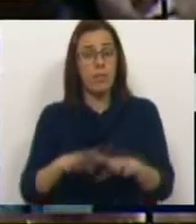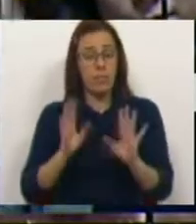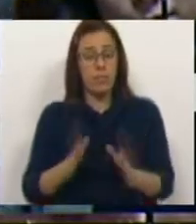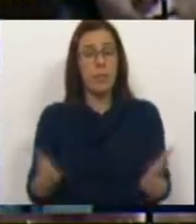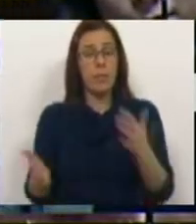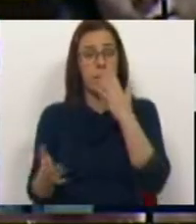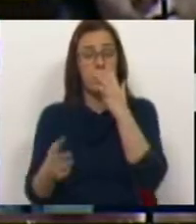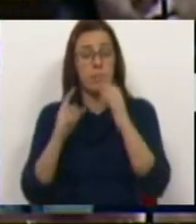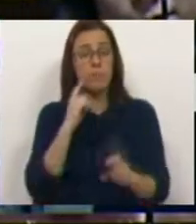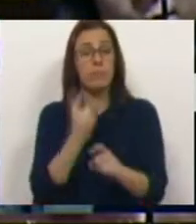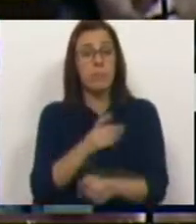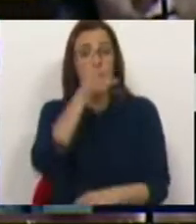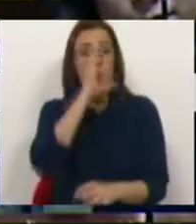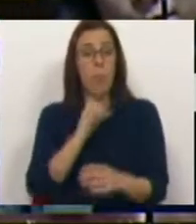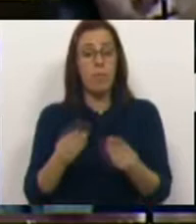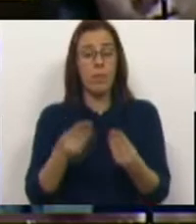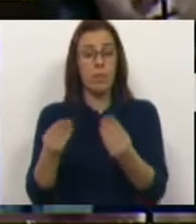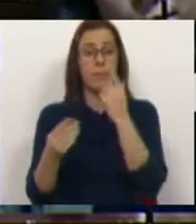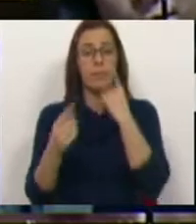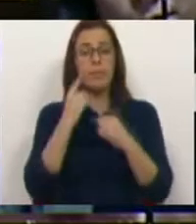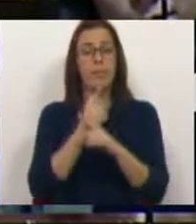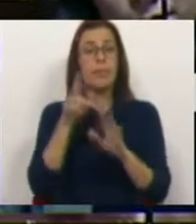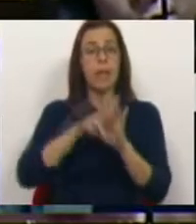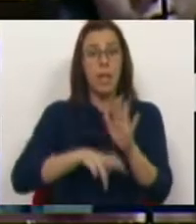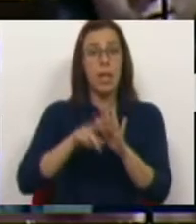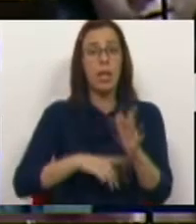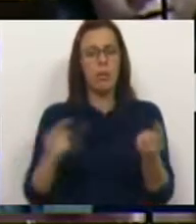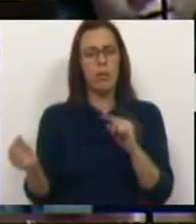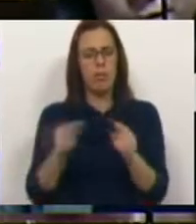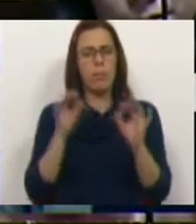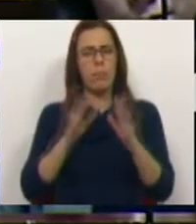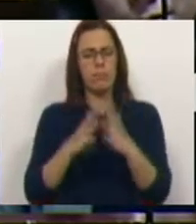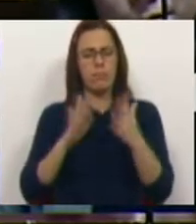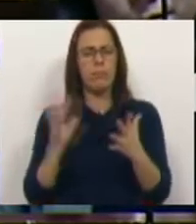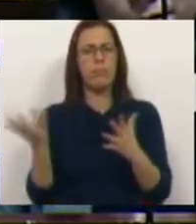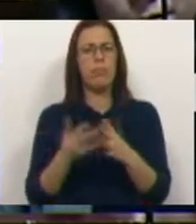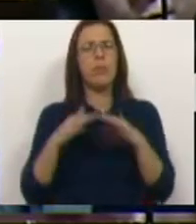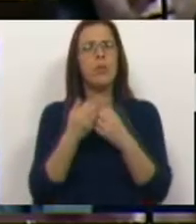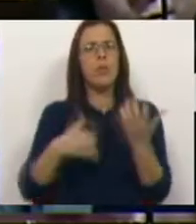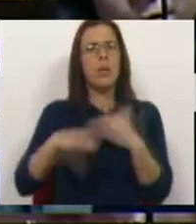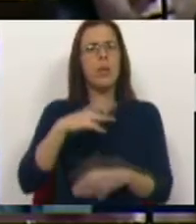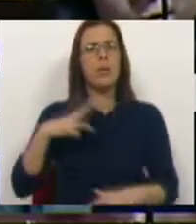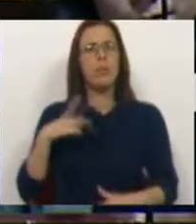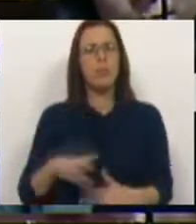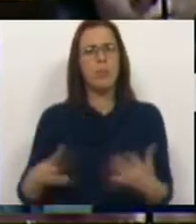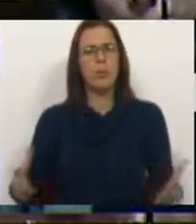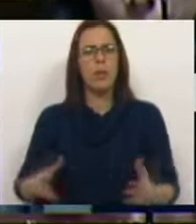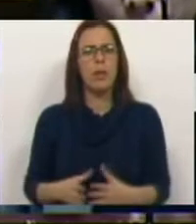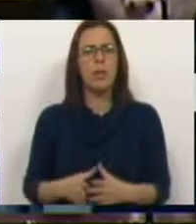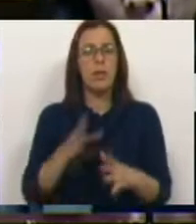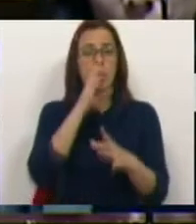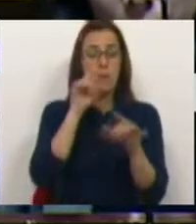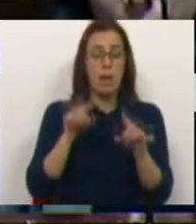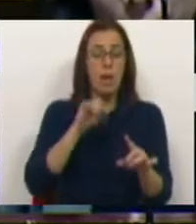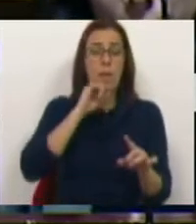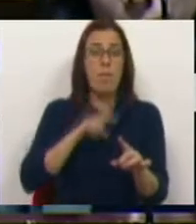faça e exige que o Governo entregue esse mesmo relatório para um debate amplo da sociedade portuguesa. Se